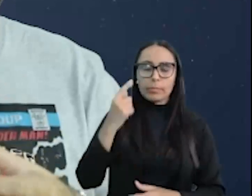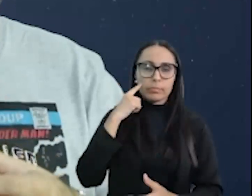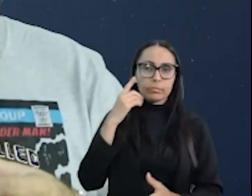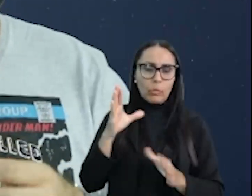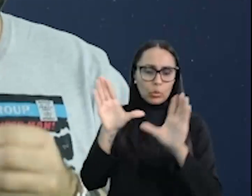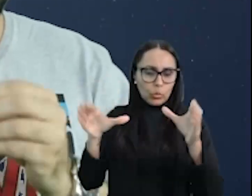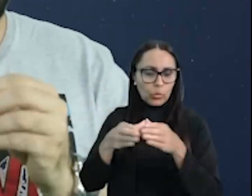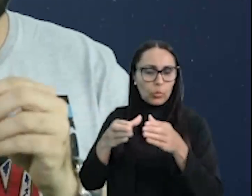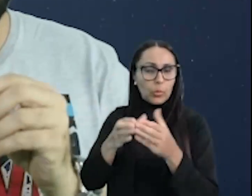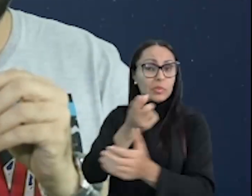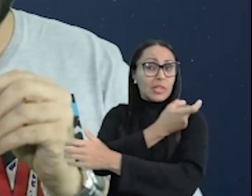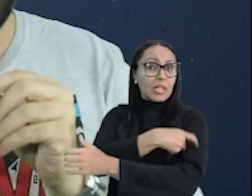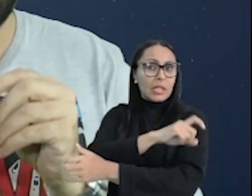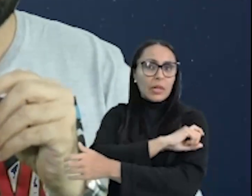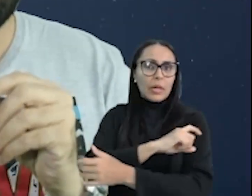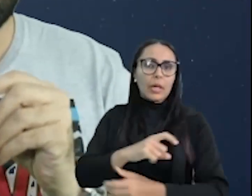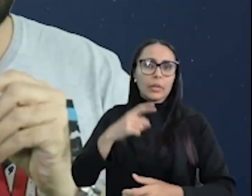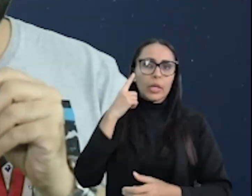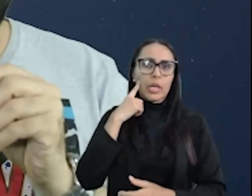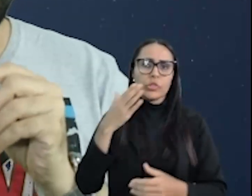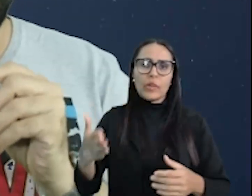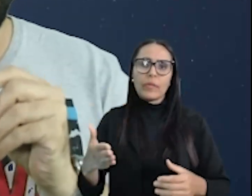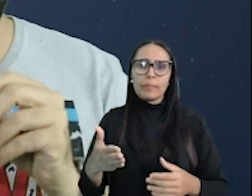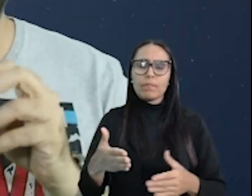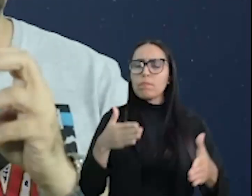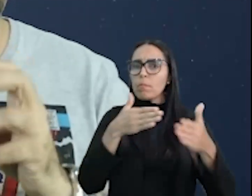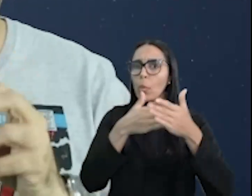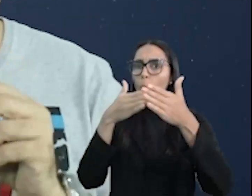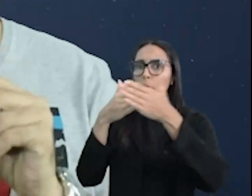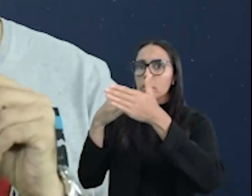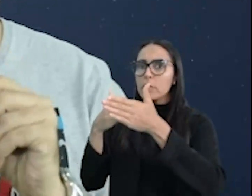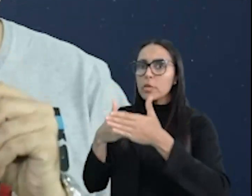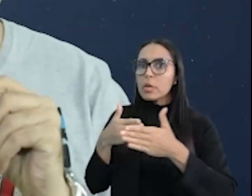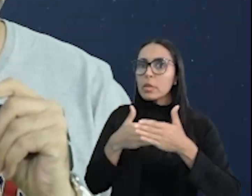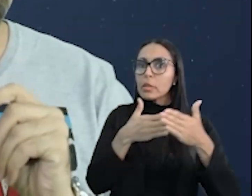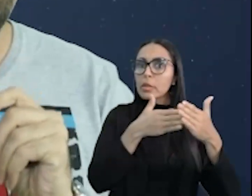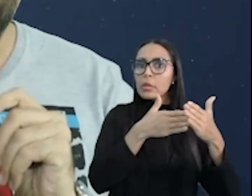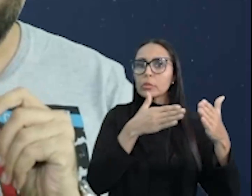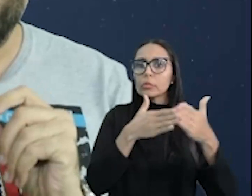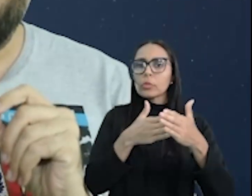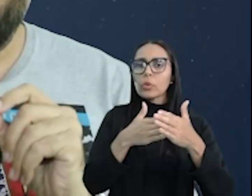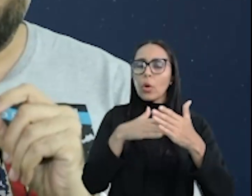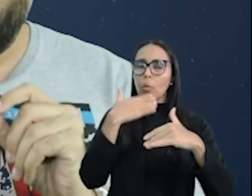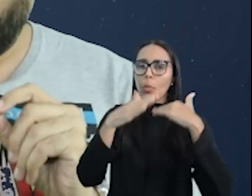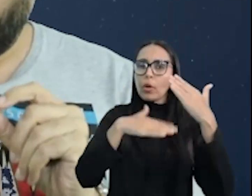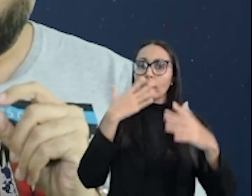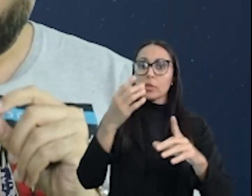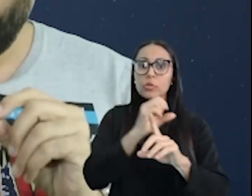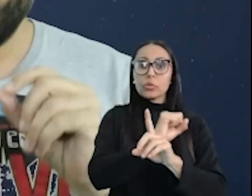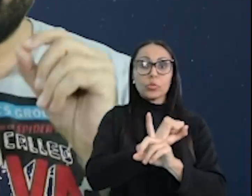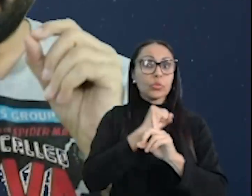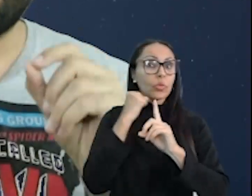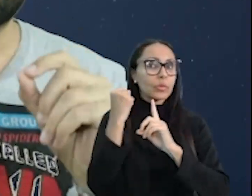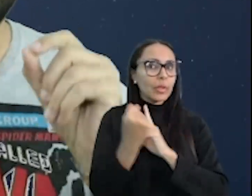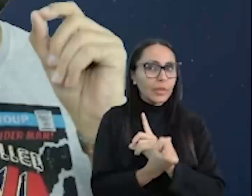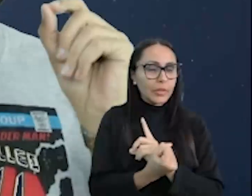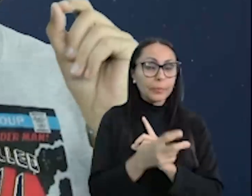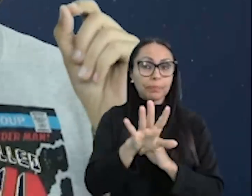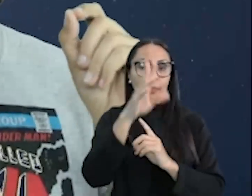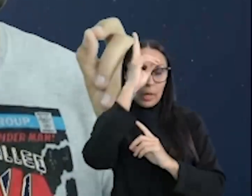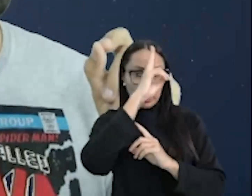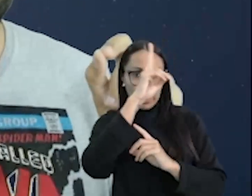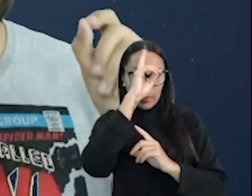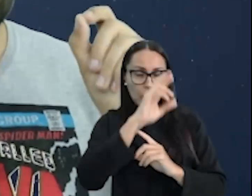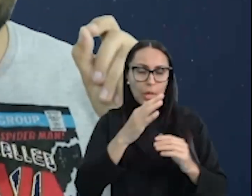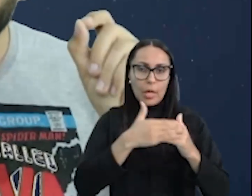nazismo, estava bloqueando o avanço do socialismo. Olha aí, lembre-se, a